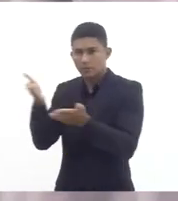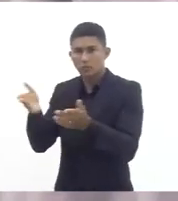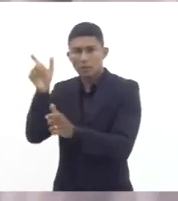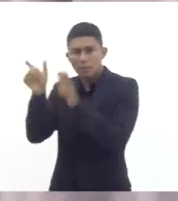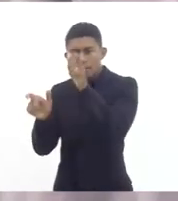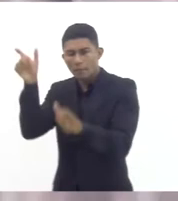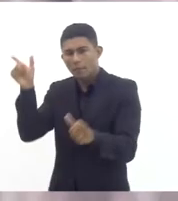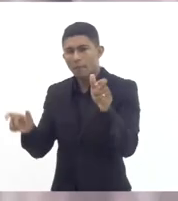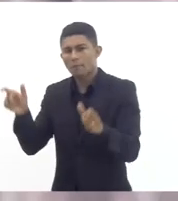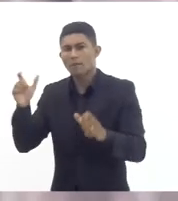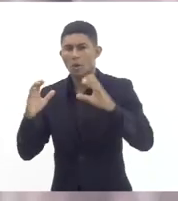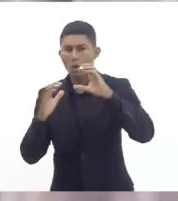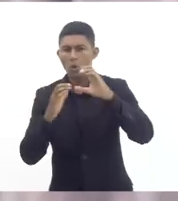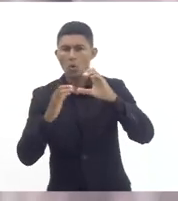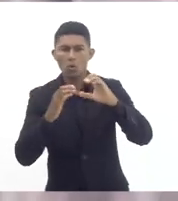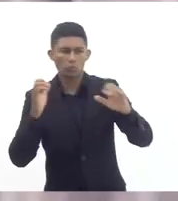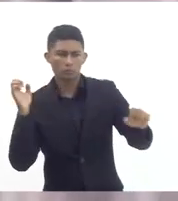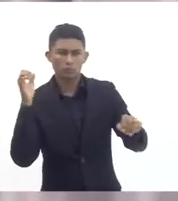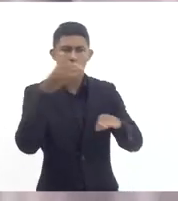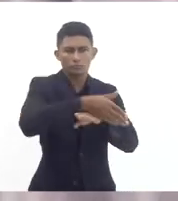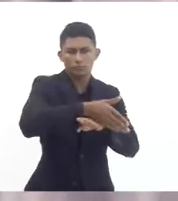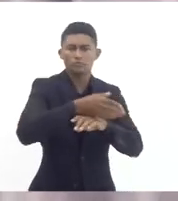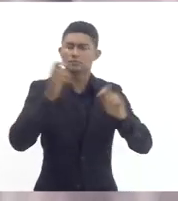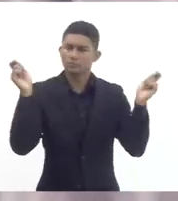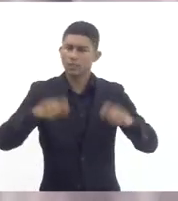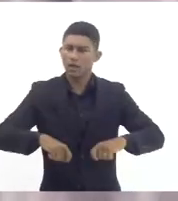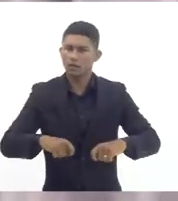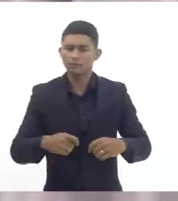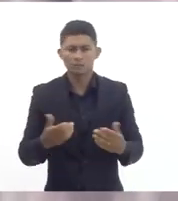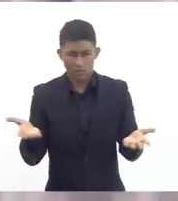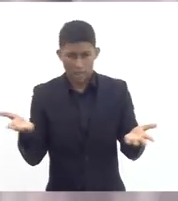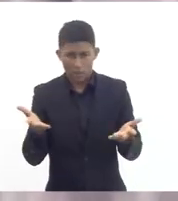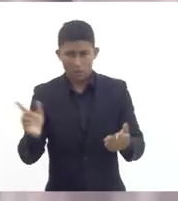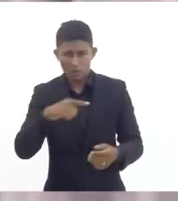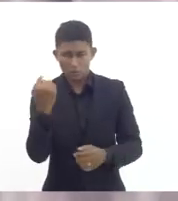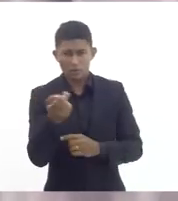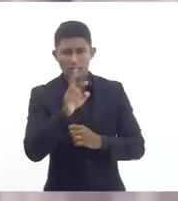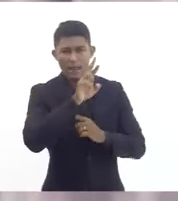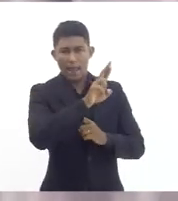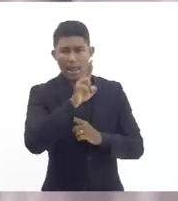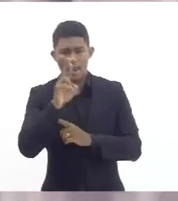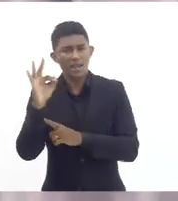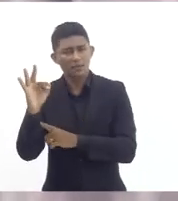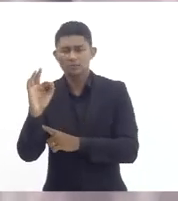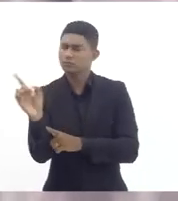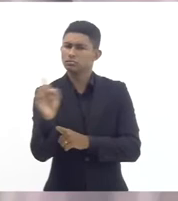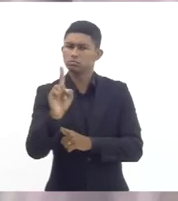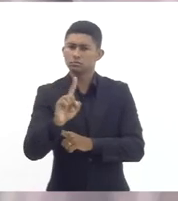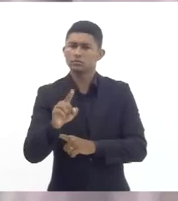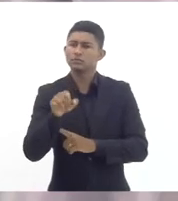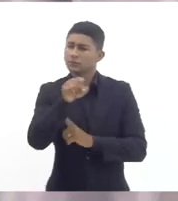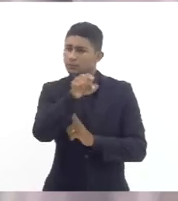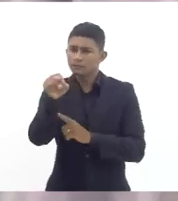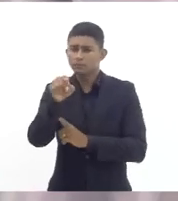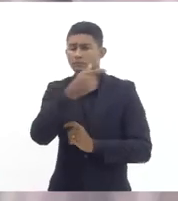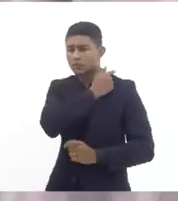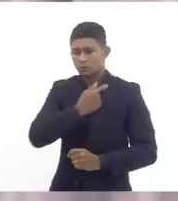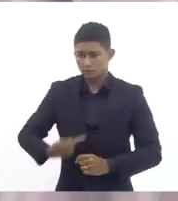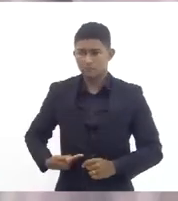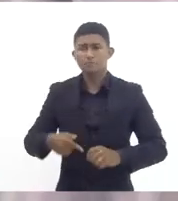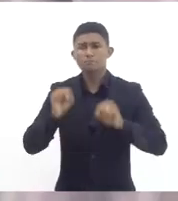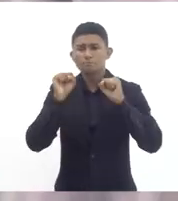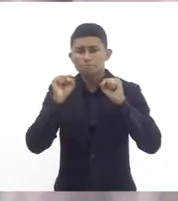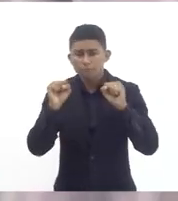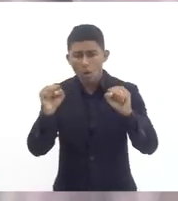regime nem estamos então o governo poderia tomar as medidas obviamente dentro do princípio da razoabilidade que não poderia sofrer